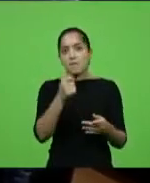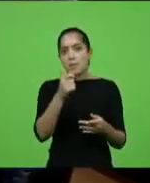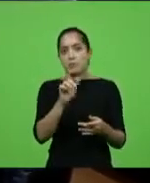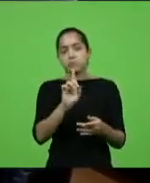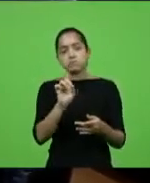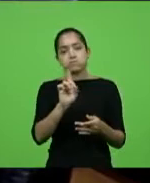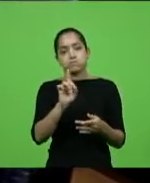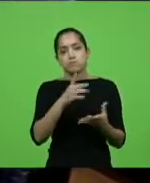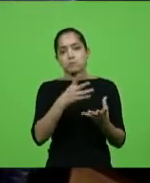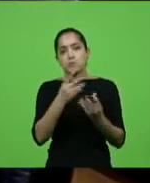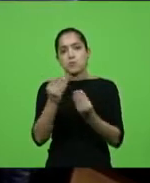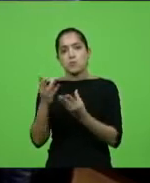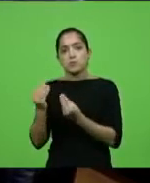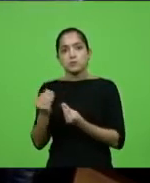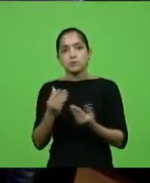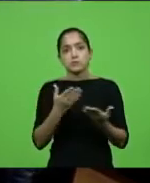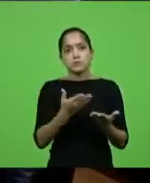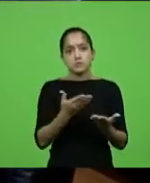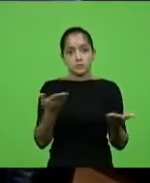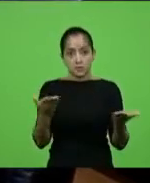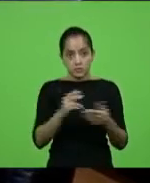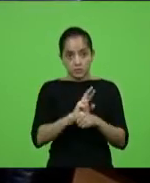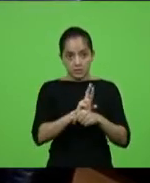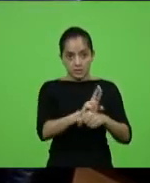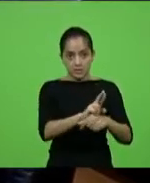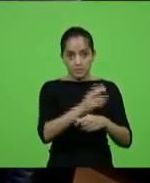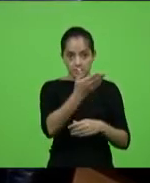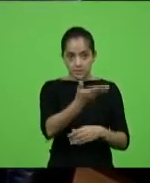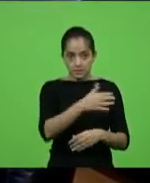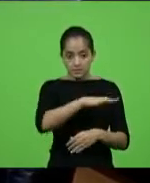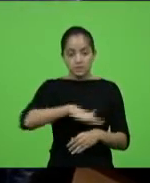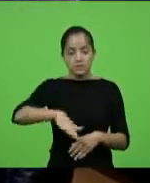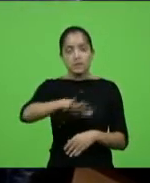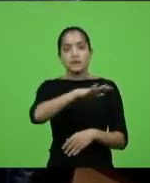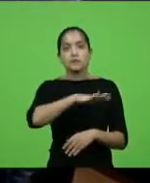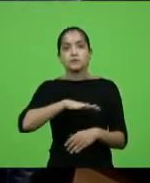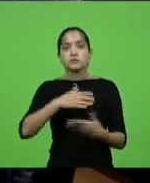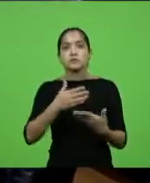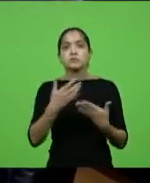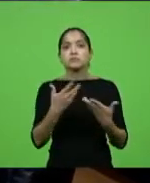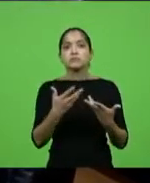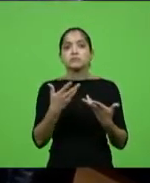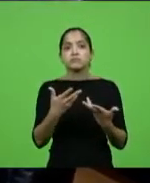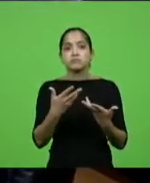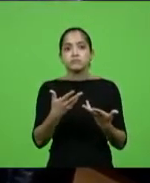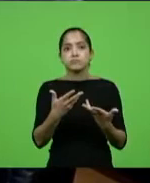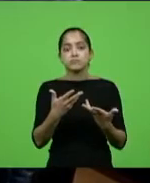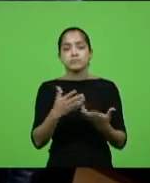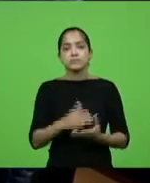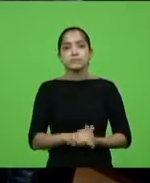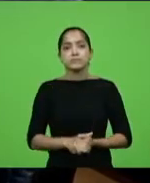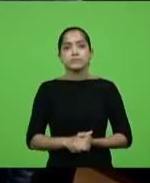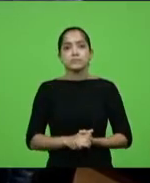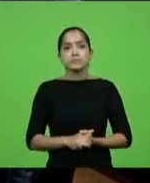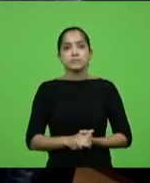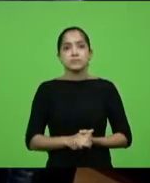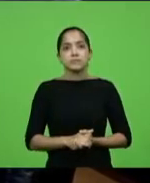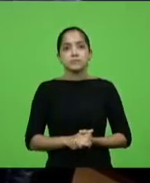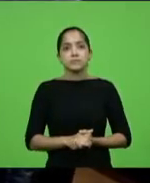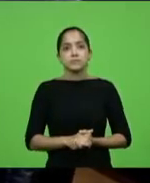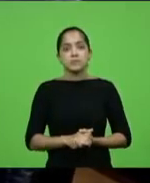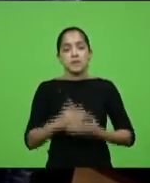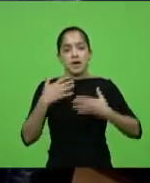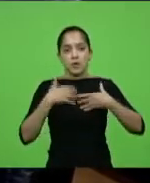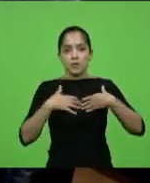Excelência, agora que está representando o município e a região, mas eu quero rapidamente render aqui a minha